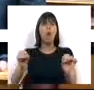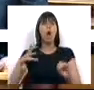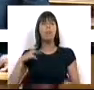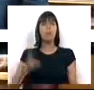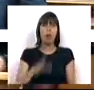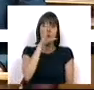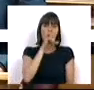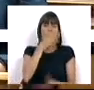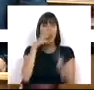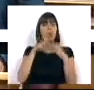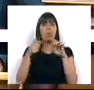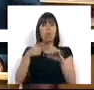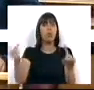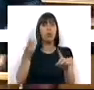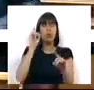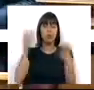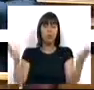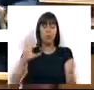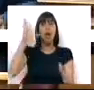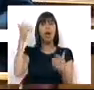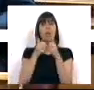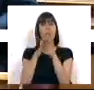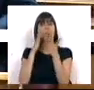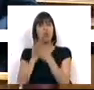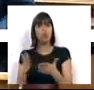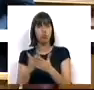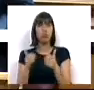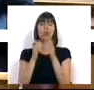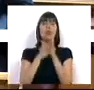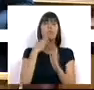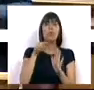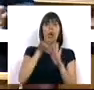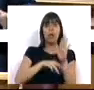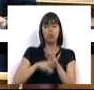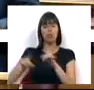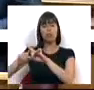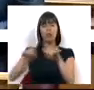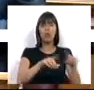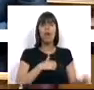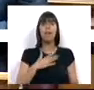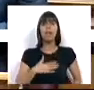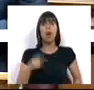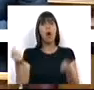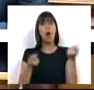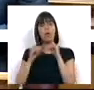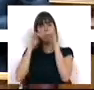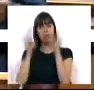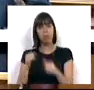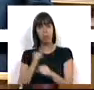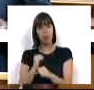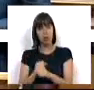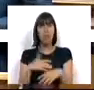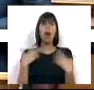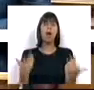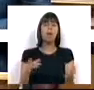em Portugal. Para o Governo parece que não é um problema. Sucede que todos os estudos e todos os relatórios de diferentes entidades, como seja a Organização Internacional do Trabalho